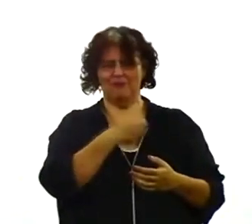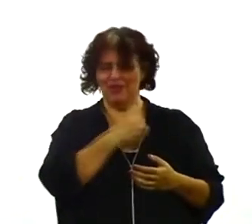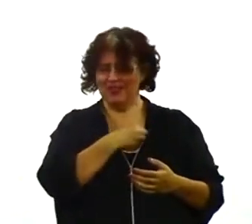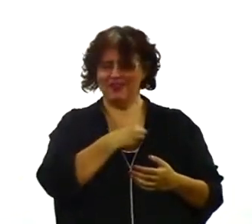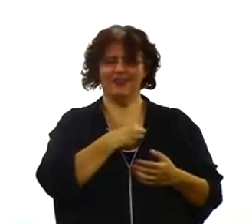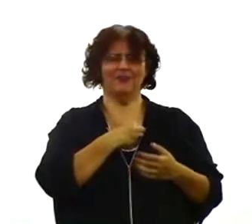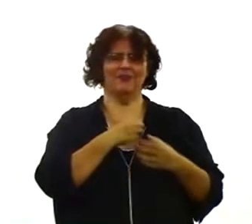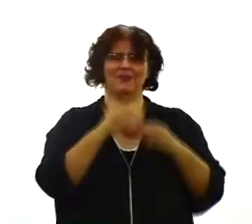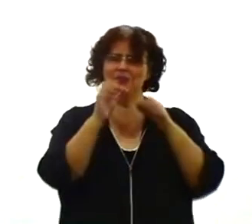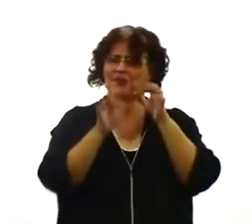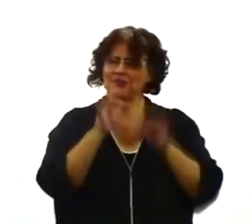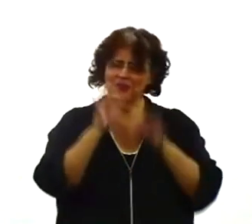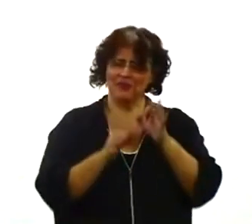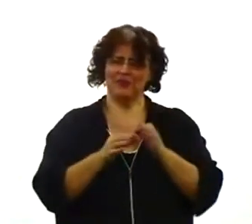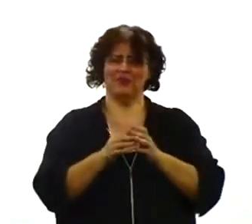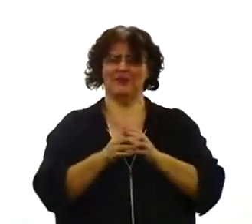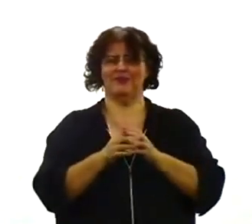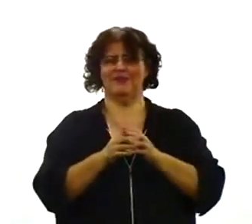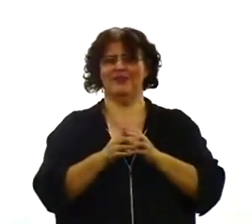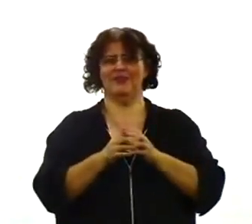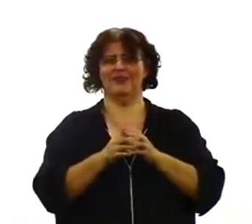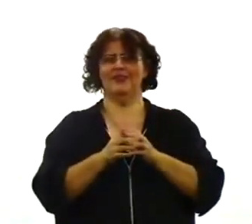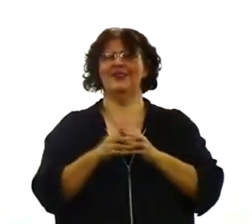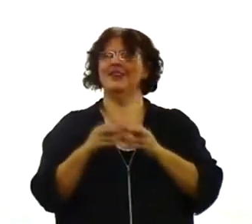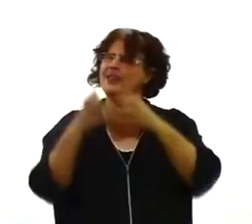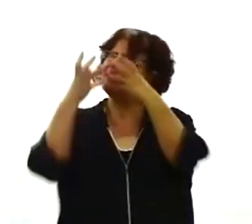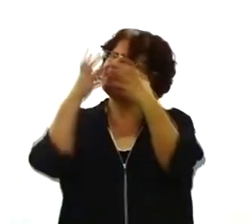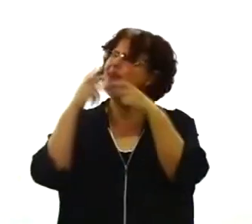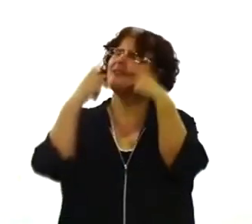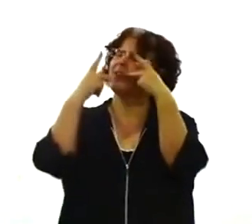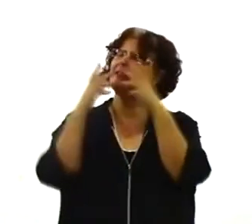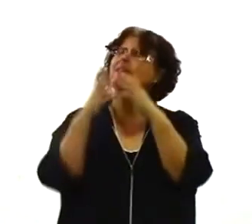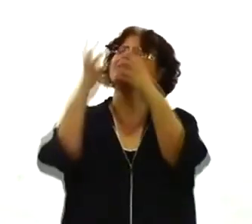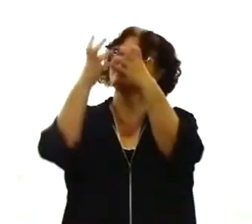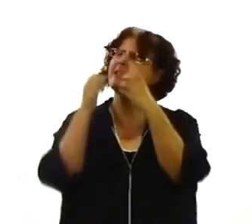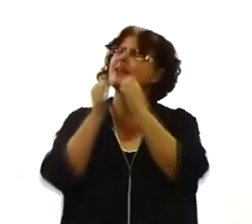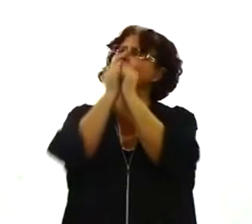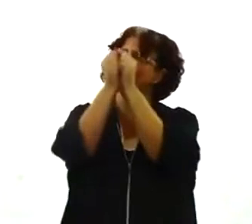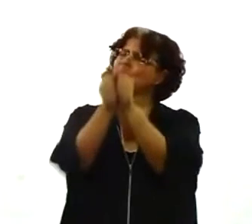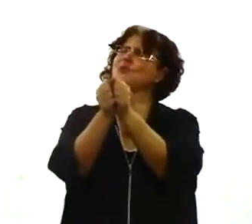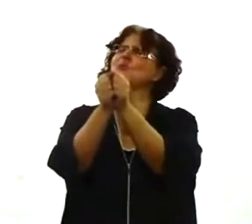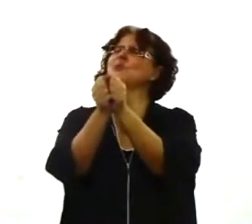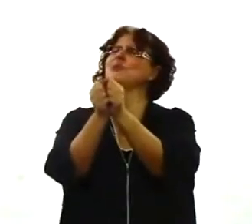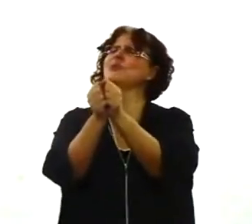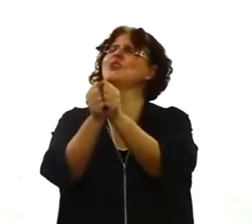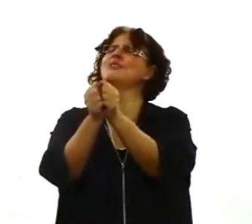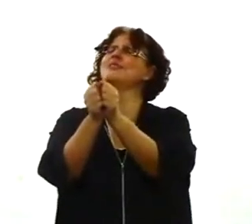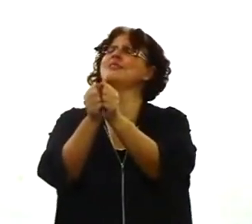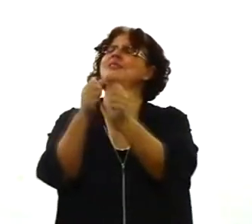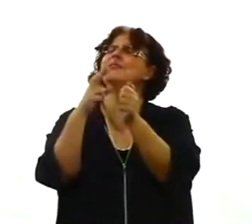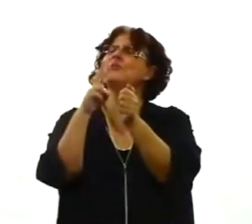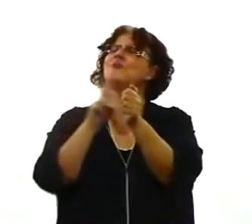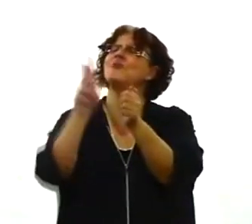confessou a ti como Senhor e Salvador. Quero usufruir da primícia dos que dormem. Quero usufruir da